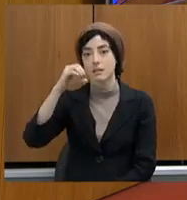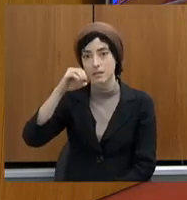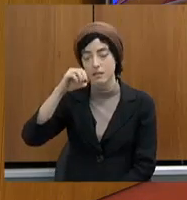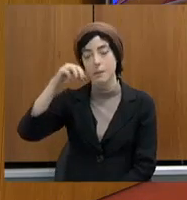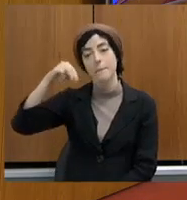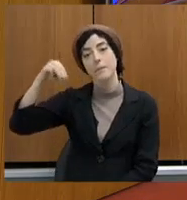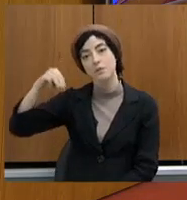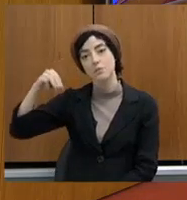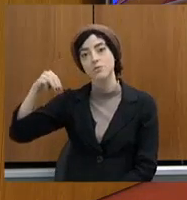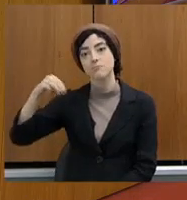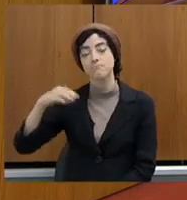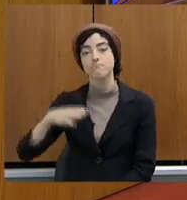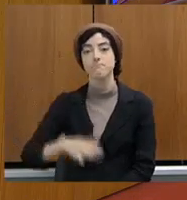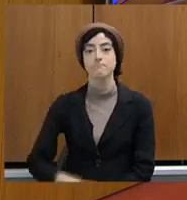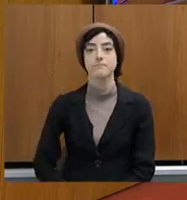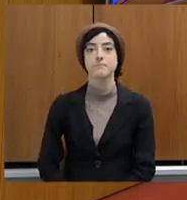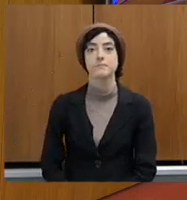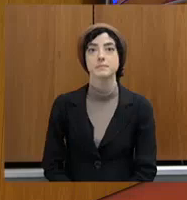-vindo. O senhor tem a palavra.